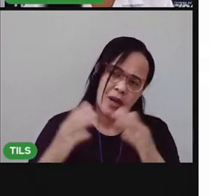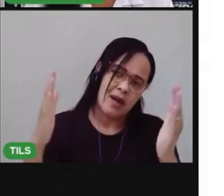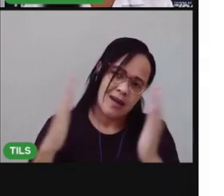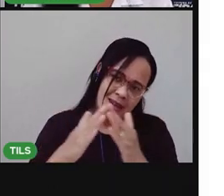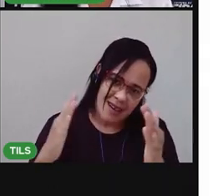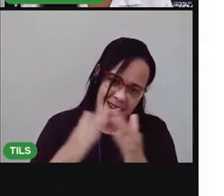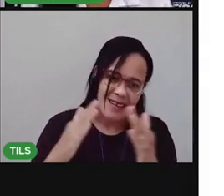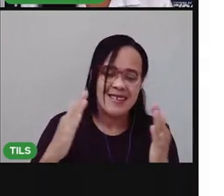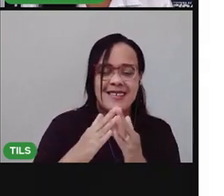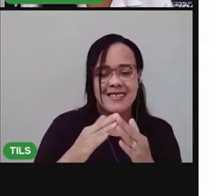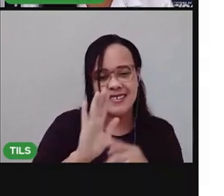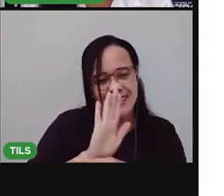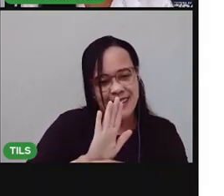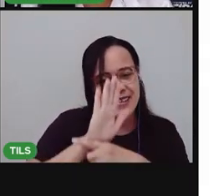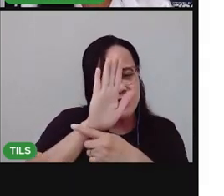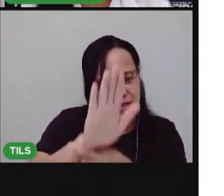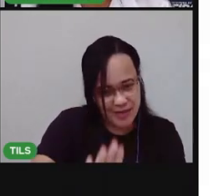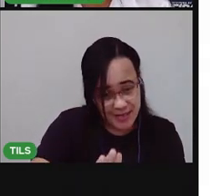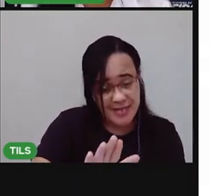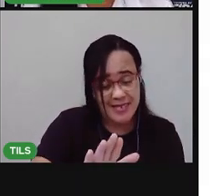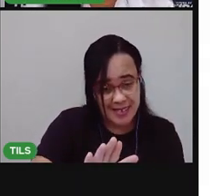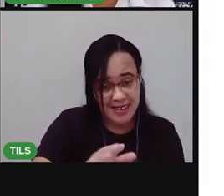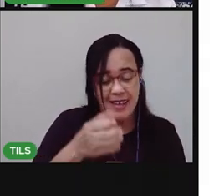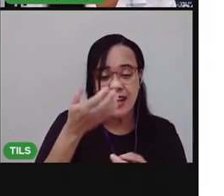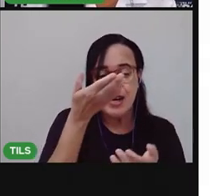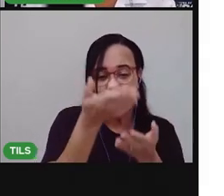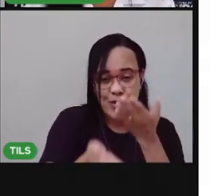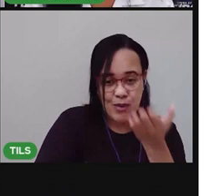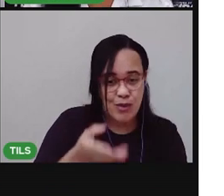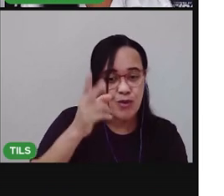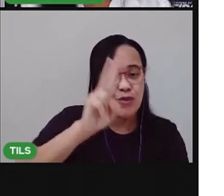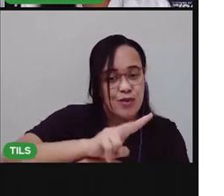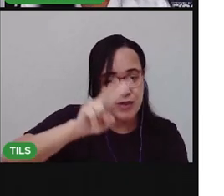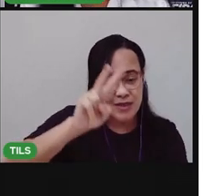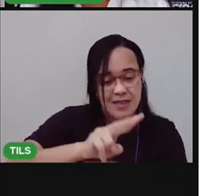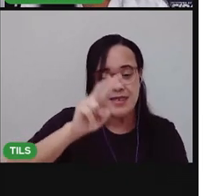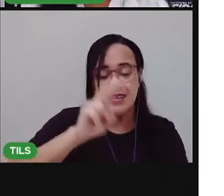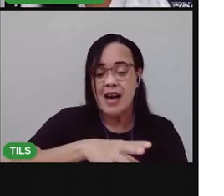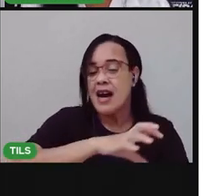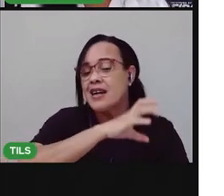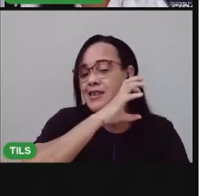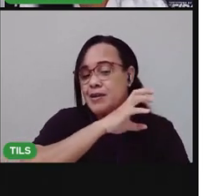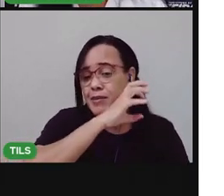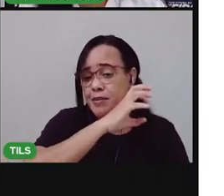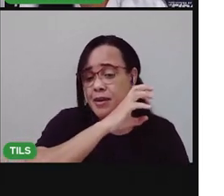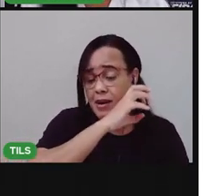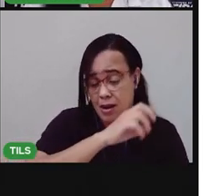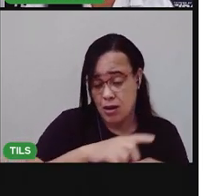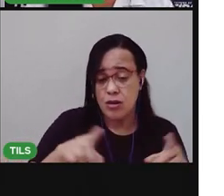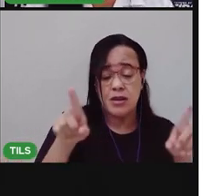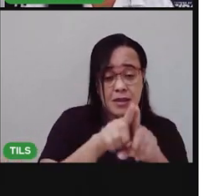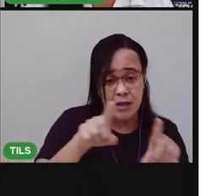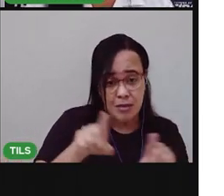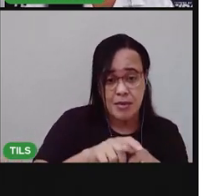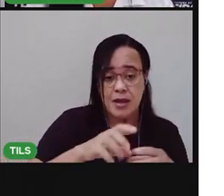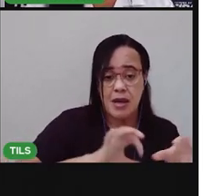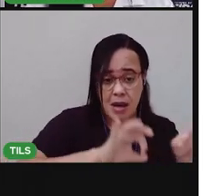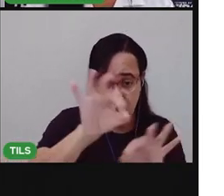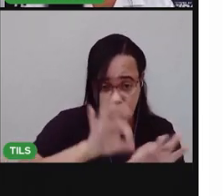como cuidar dos animais de estimação, arrumar o seu quarto, arrumar seus rinquedos.